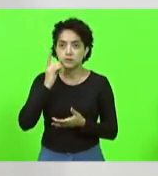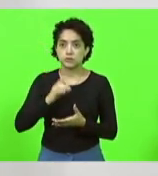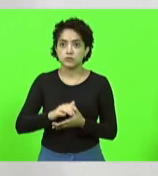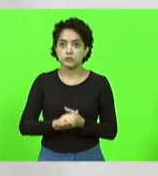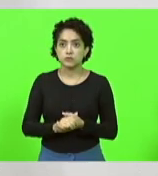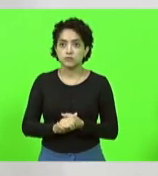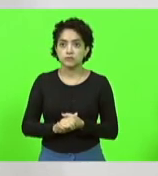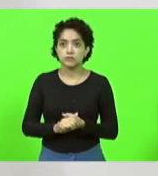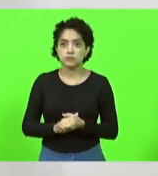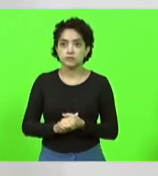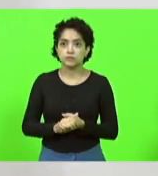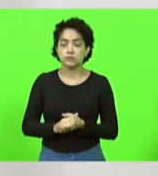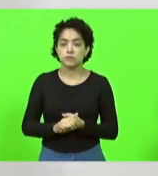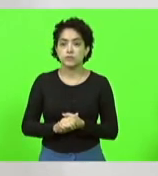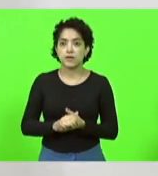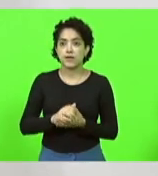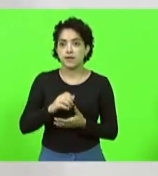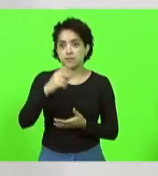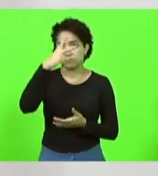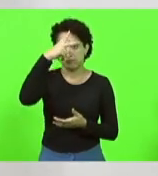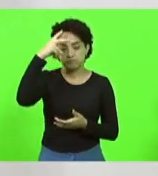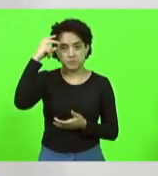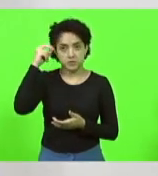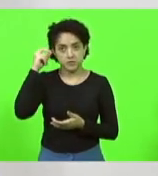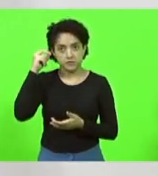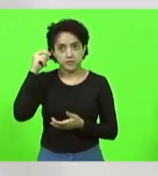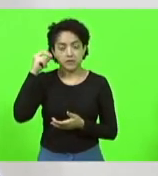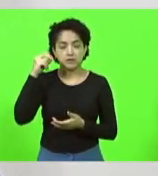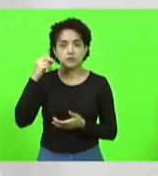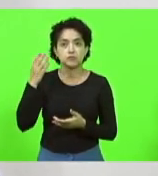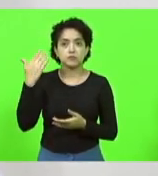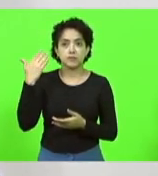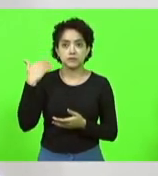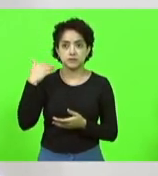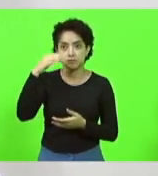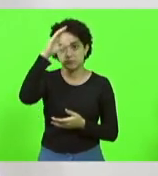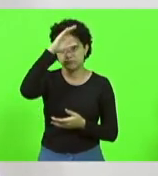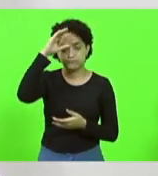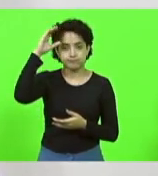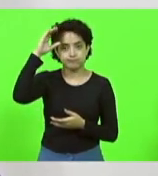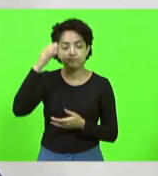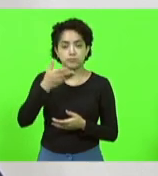ex-prefeito de Concórdia, Neodísio Sareto, quando ele colocava